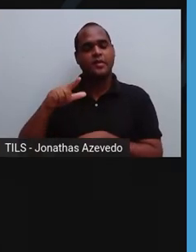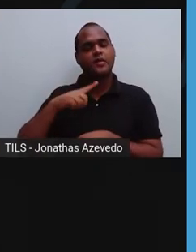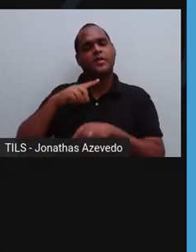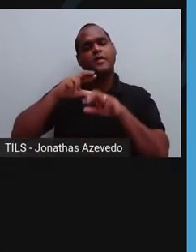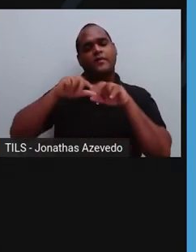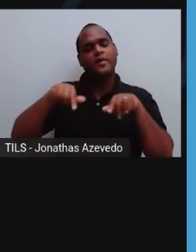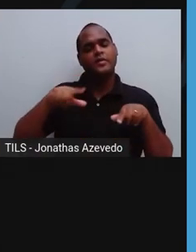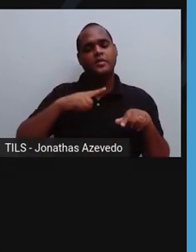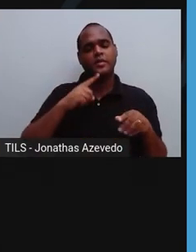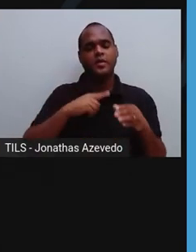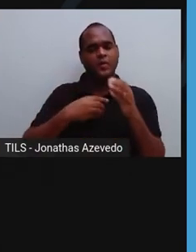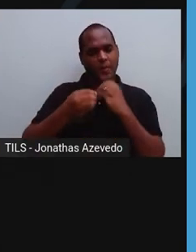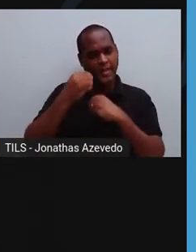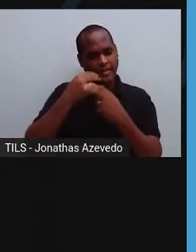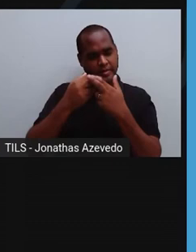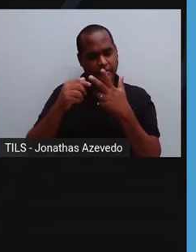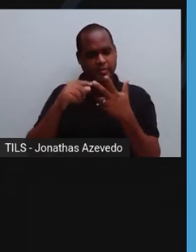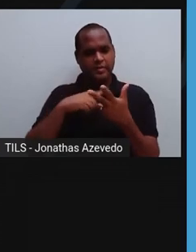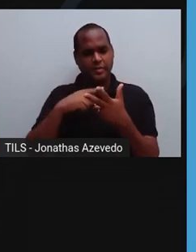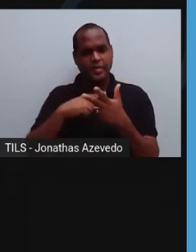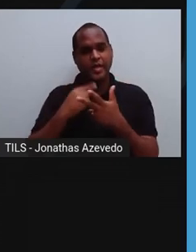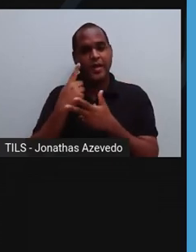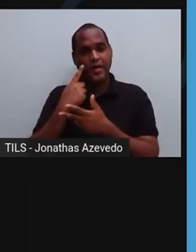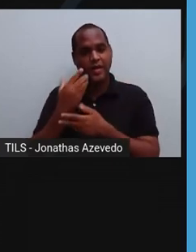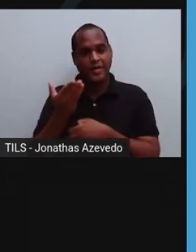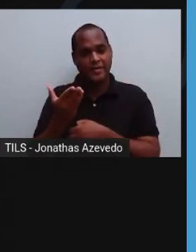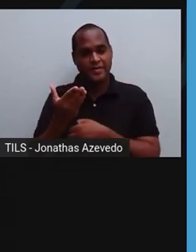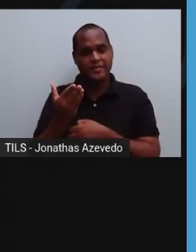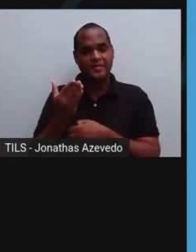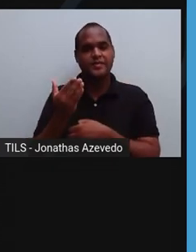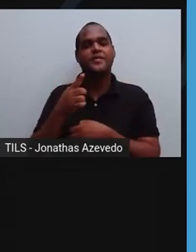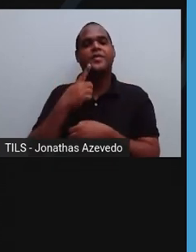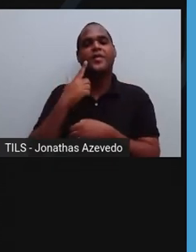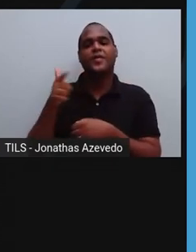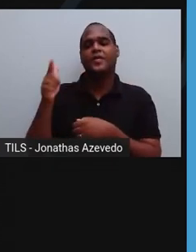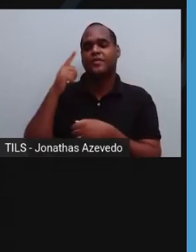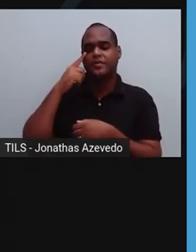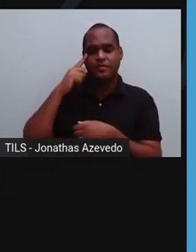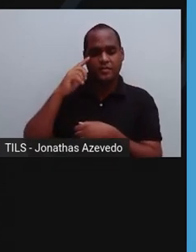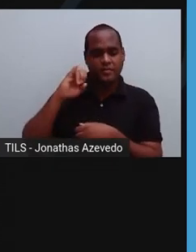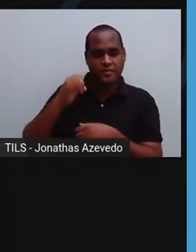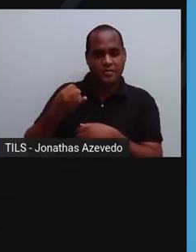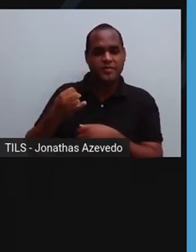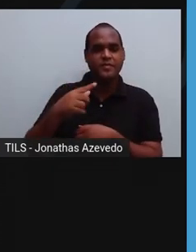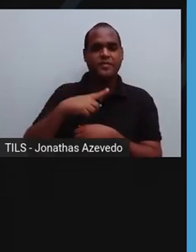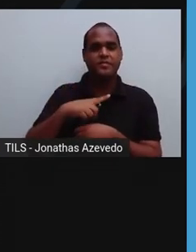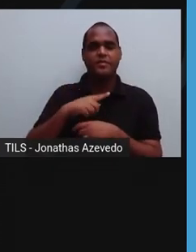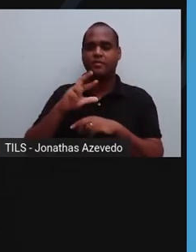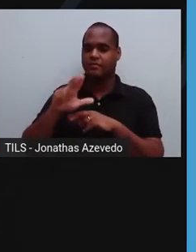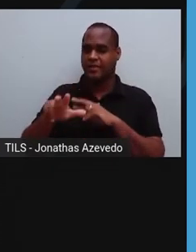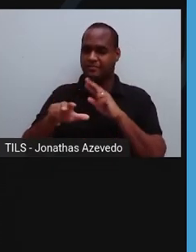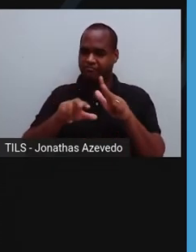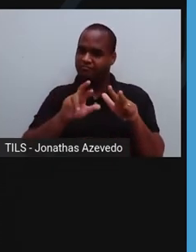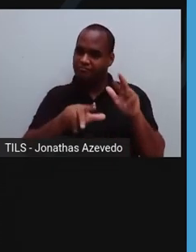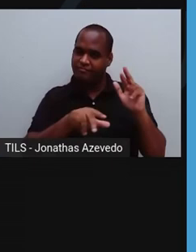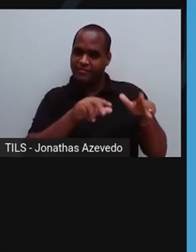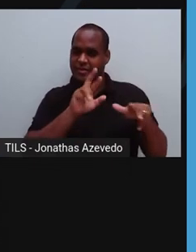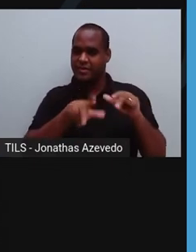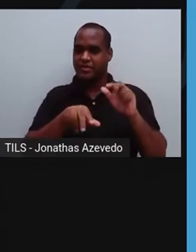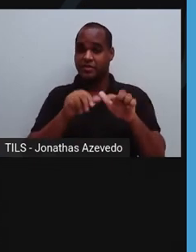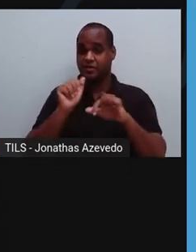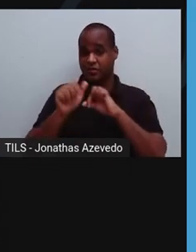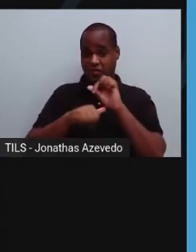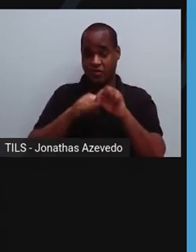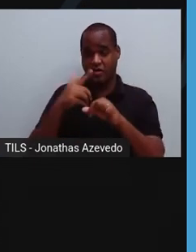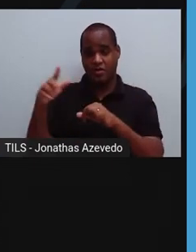é muito apimentado. Tenok Outro cogumelo japonês típico cuja aparência muda muito dependendo se é silvestre